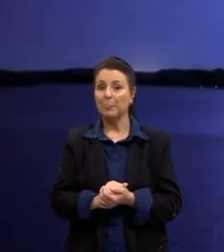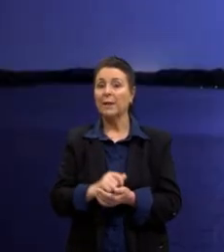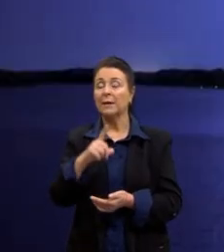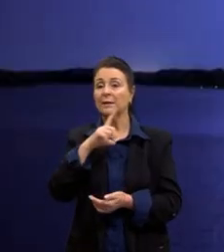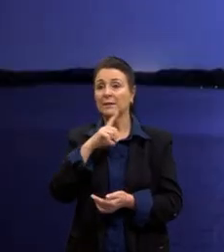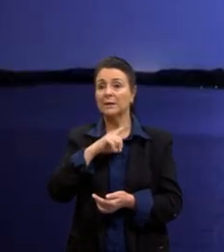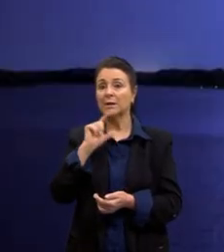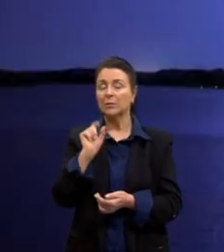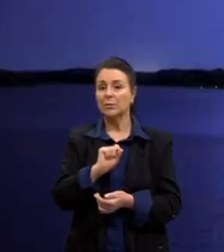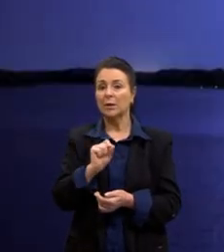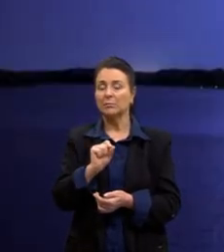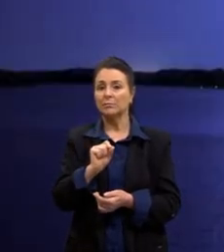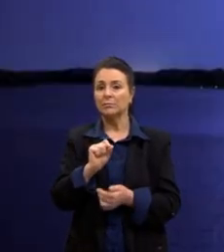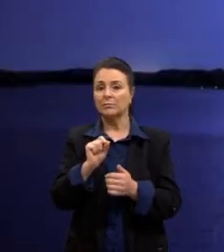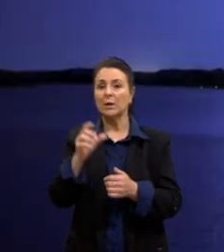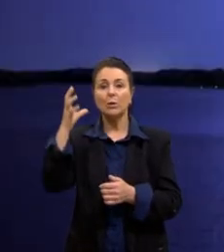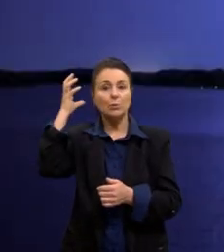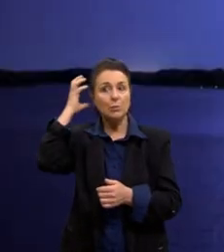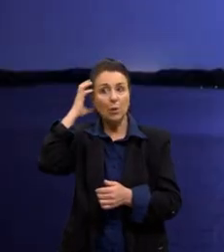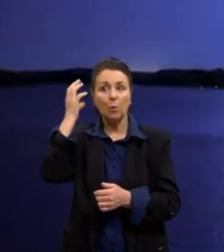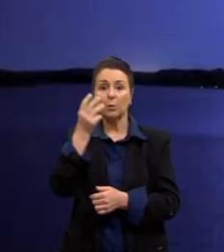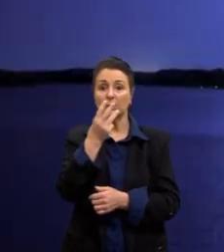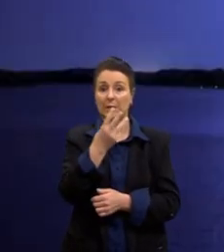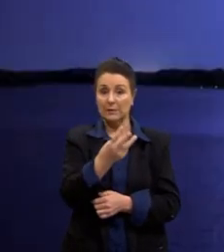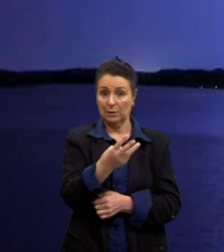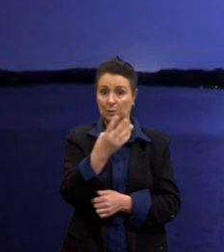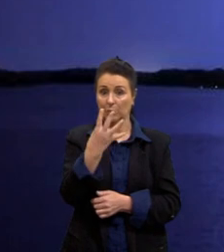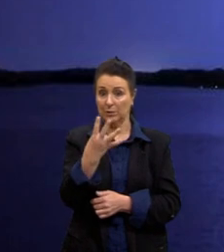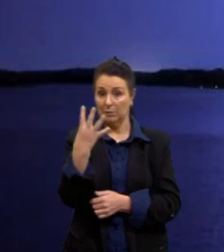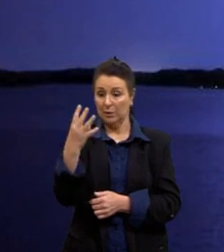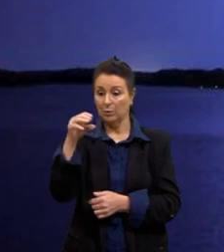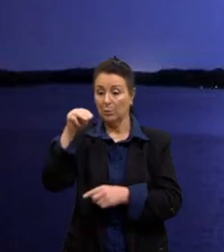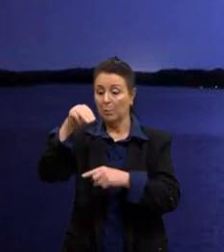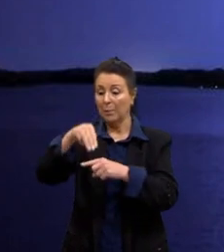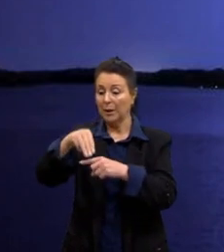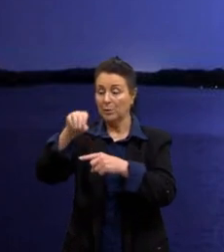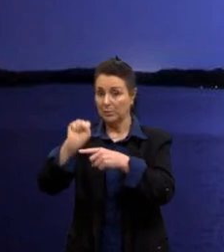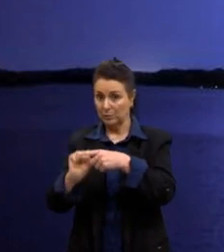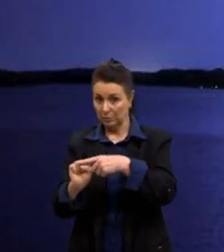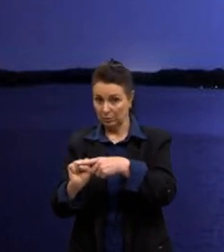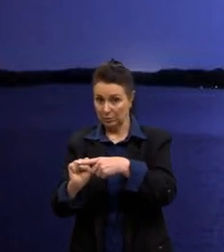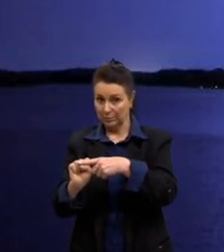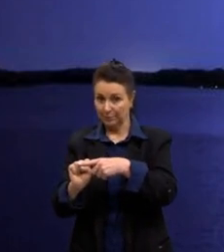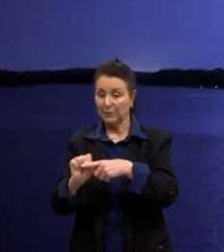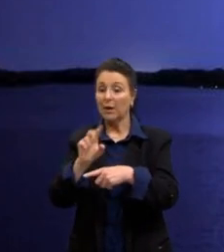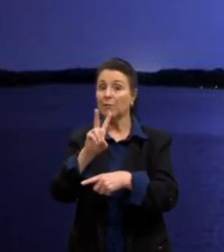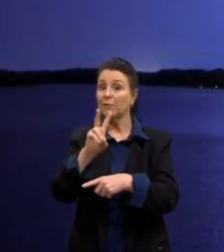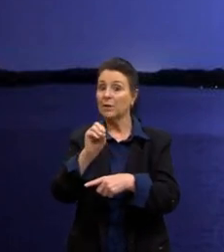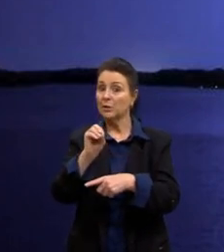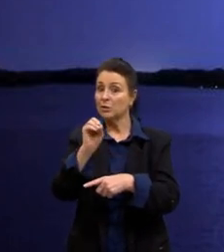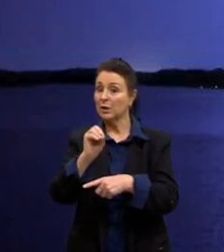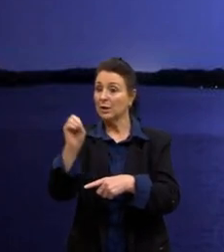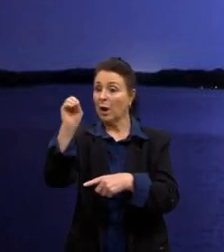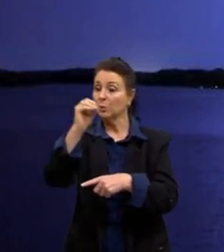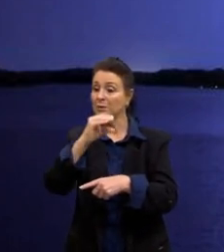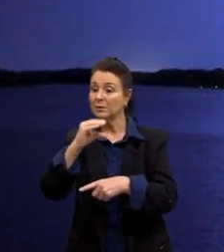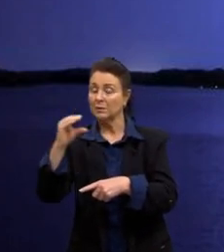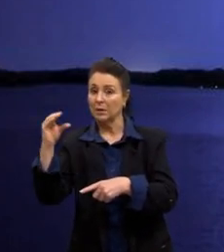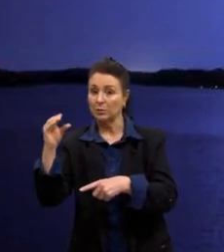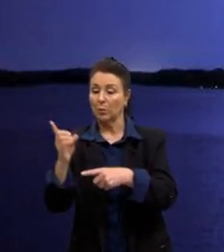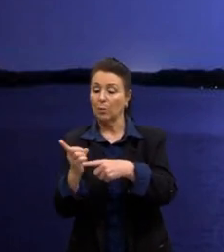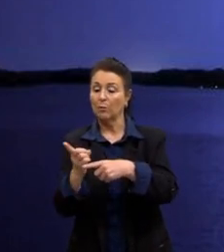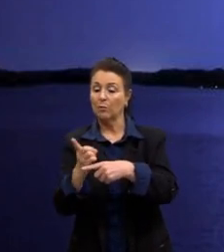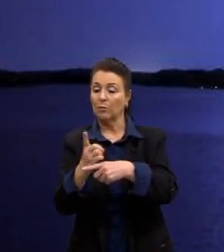tem, então, para o som, 344 metros por segundo, 20 graus Celsius, e a velocidade da